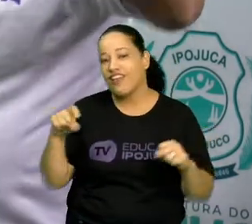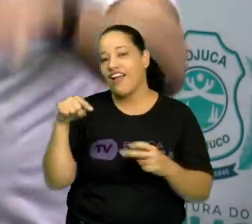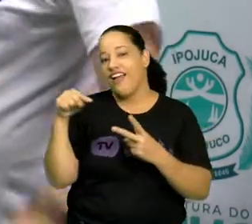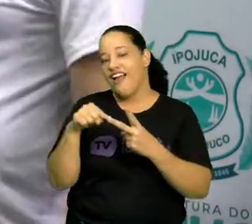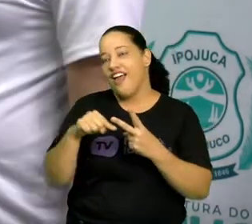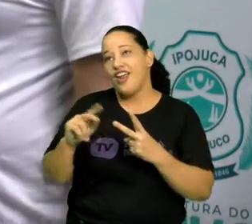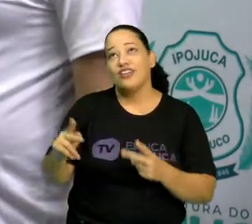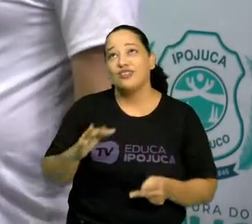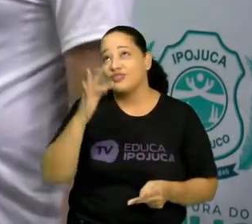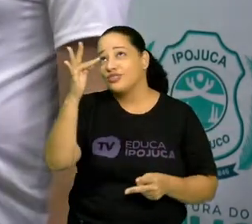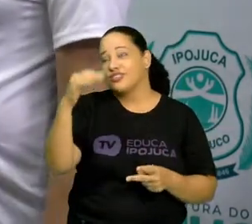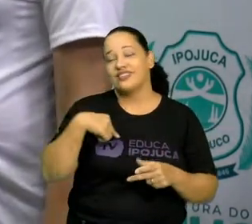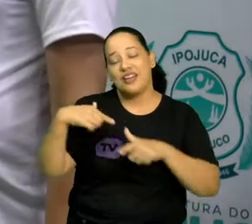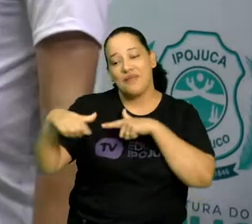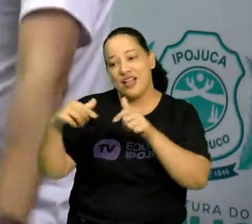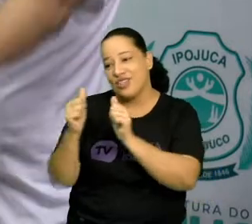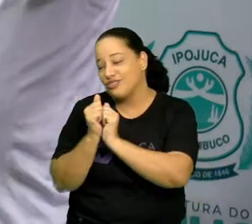conseguirei.